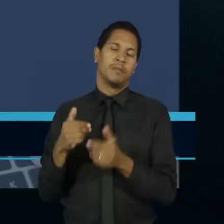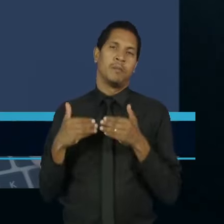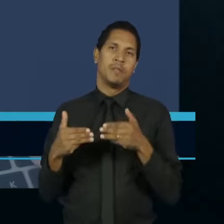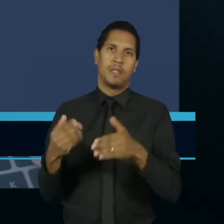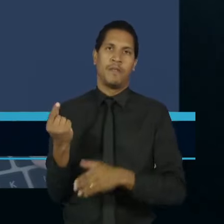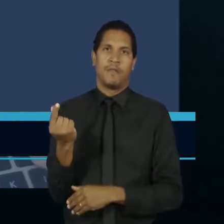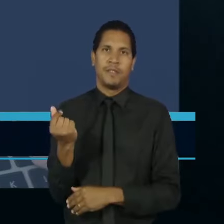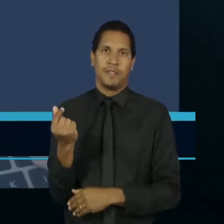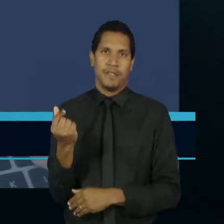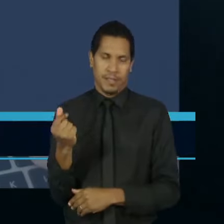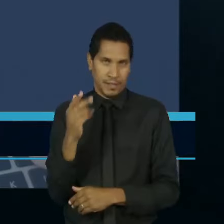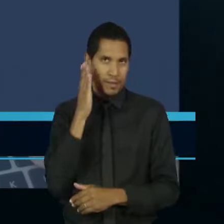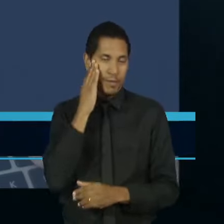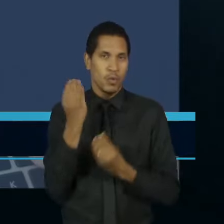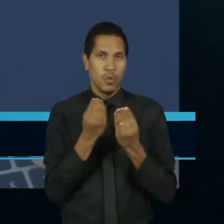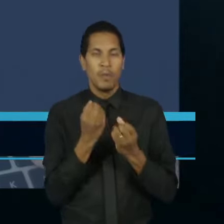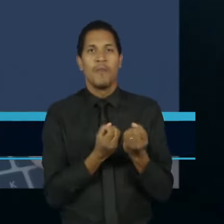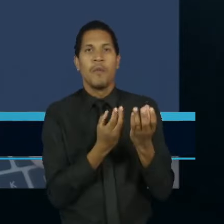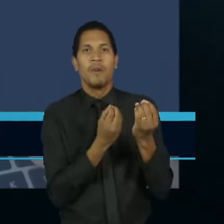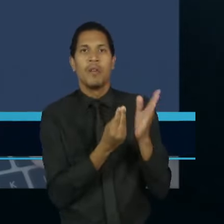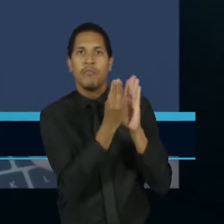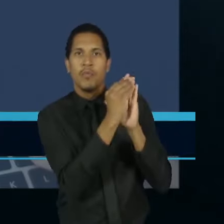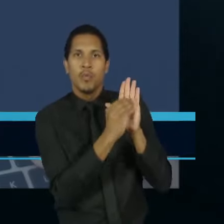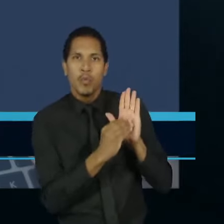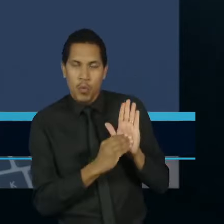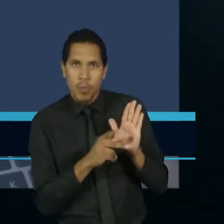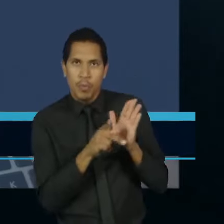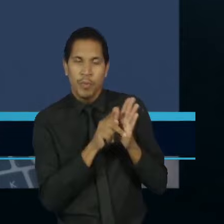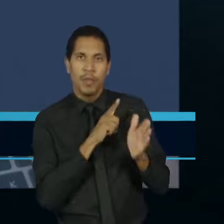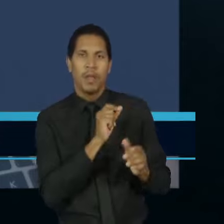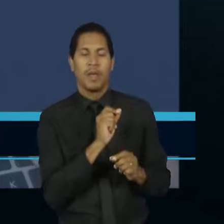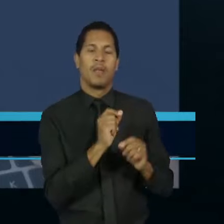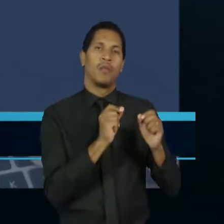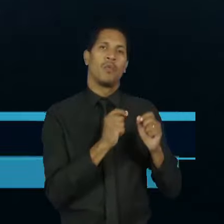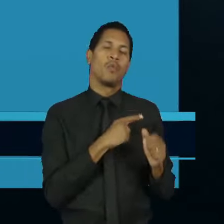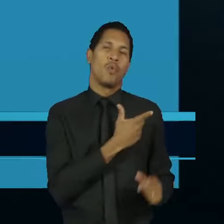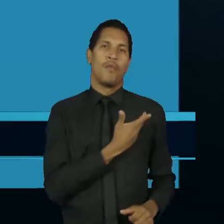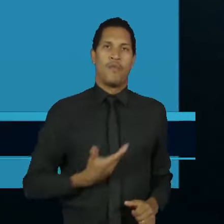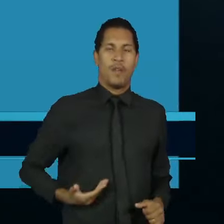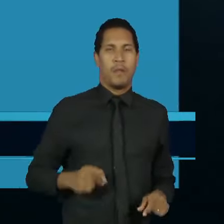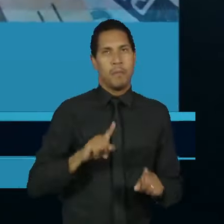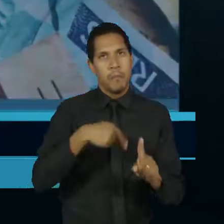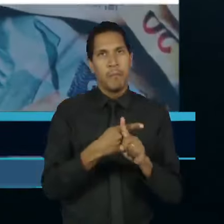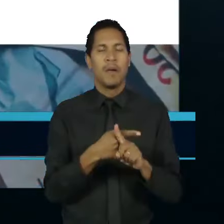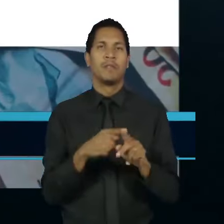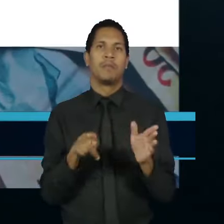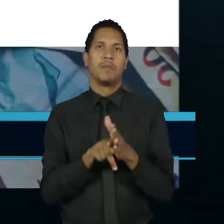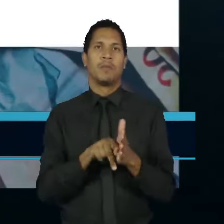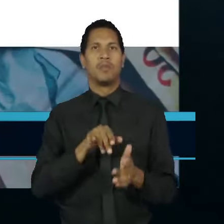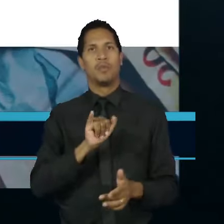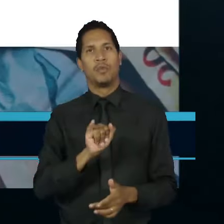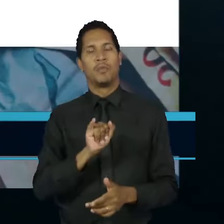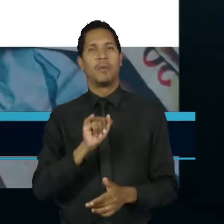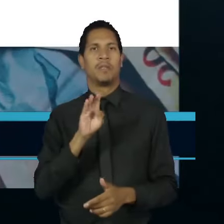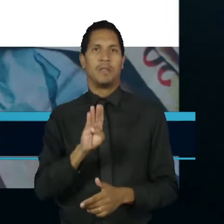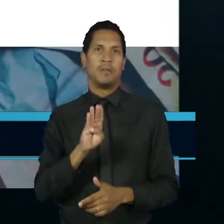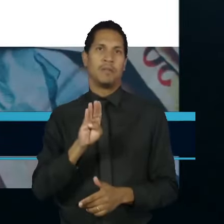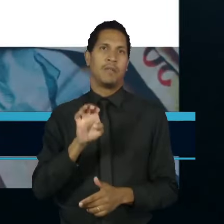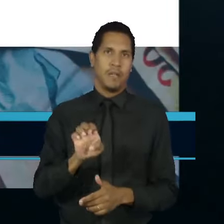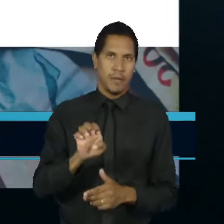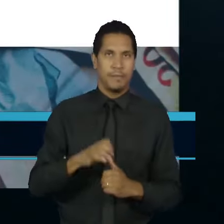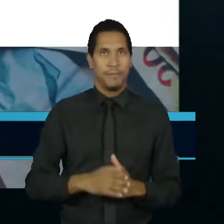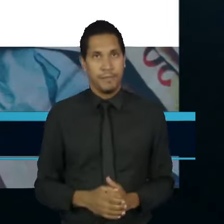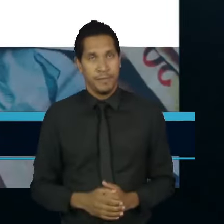com base em dados da União e do Instituto Brasileiro de Geografia e Estatística. A justiça brasileira é a mais cara do mundo,